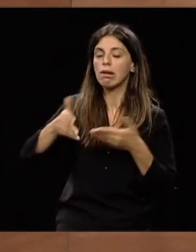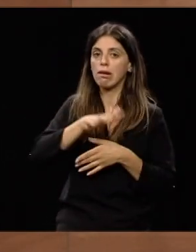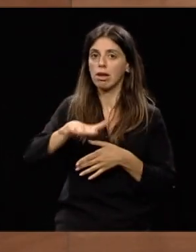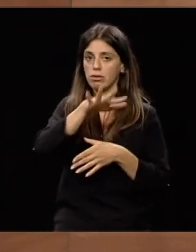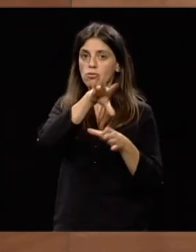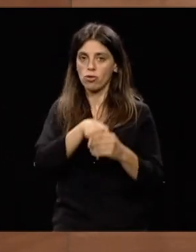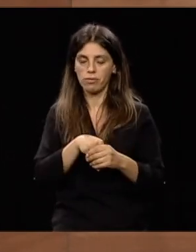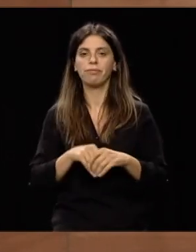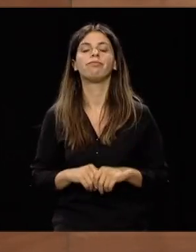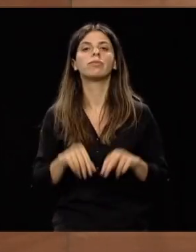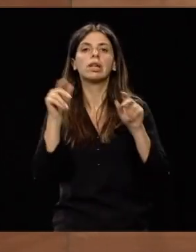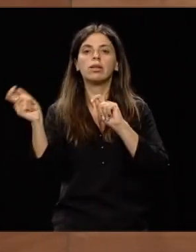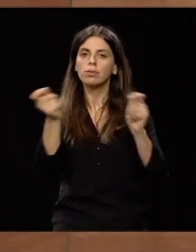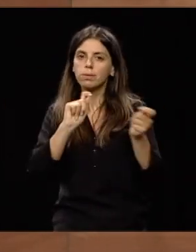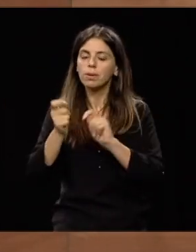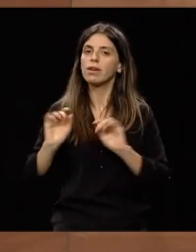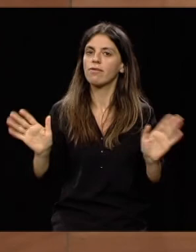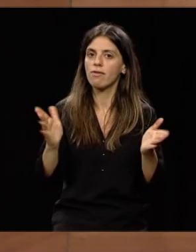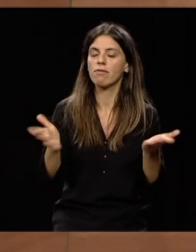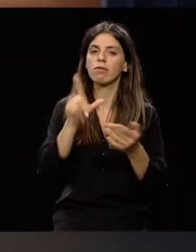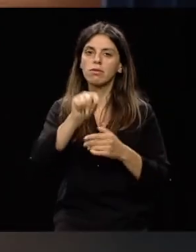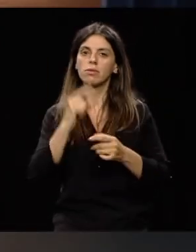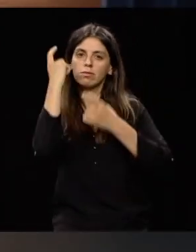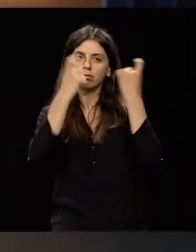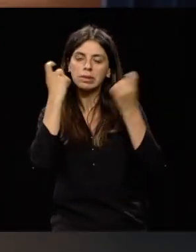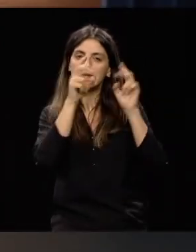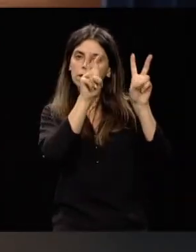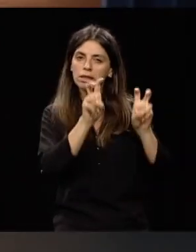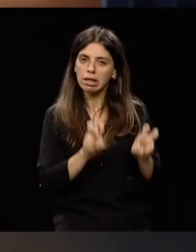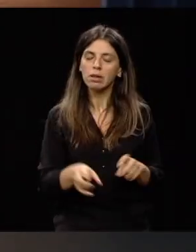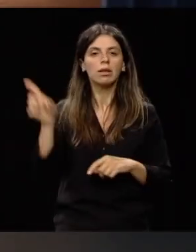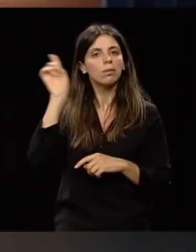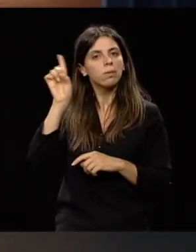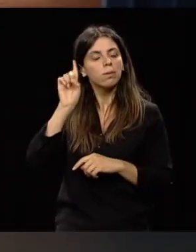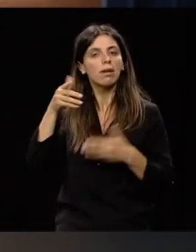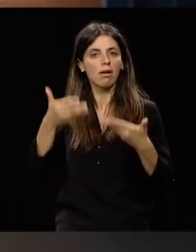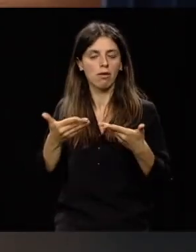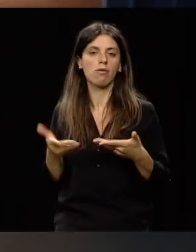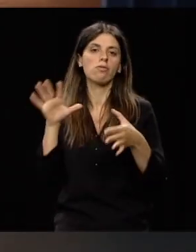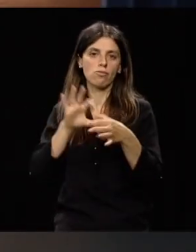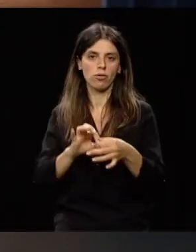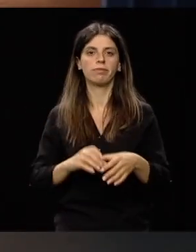promovendo o debate e a reflexão em torno de temas relevantes da atualidade.